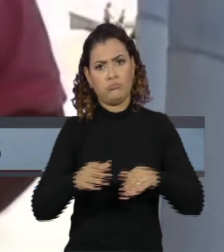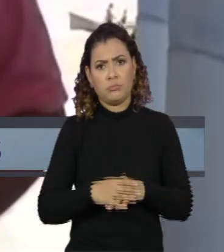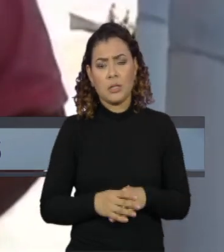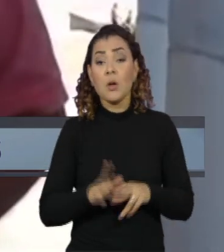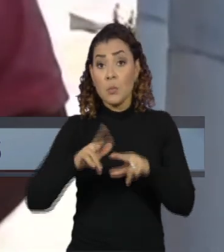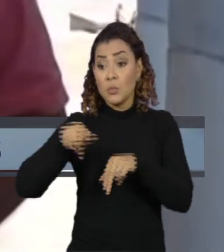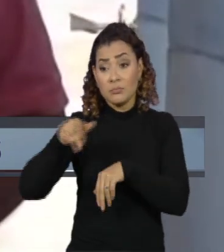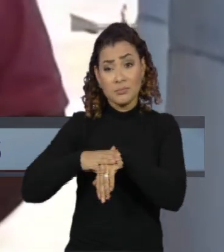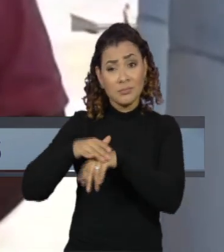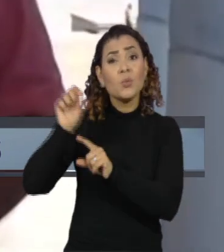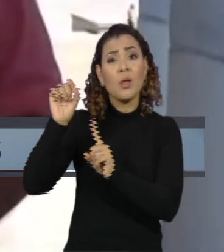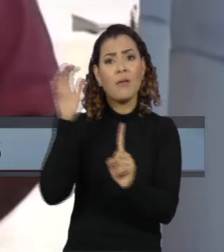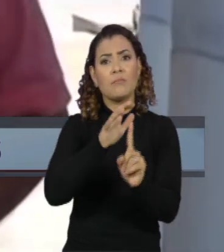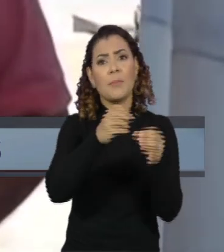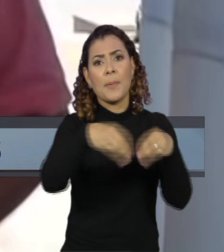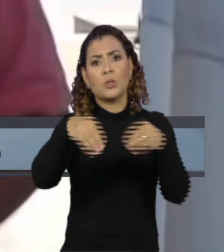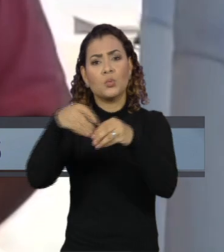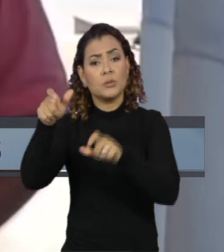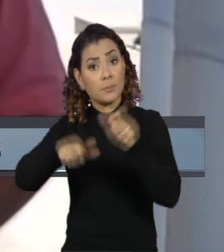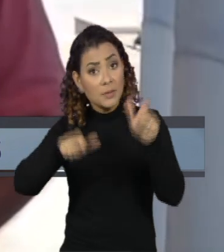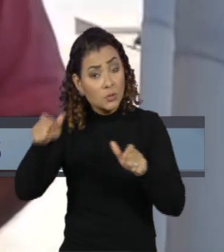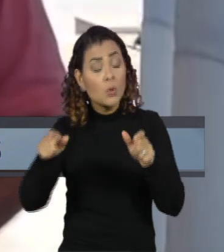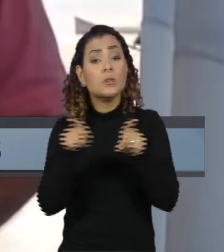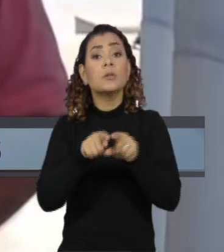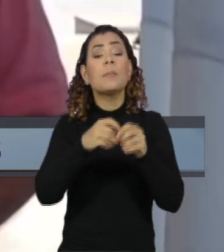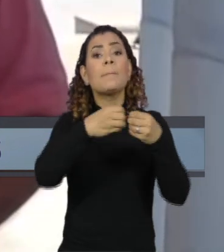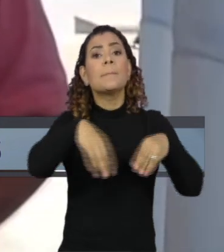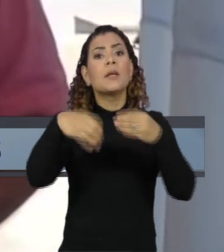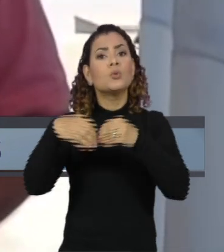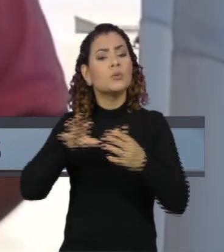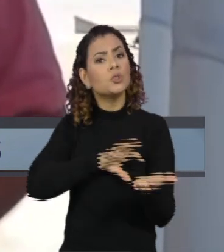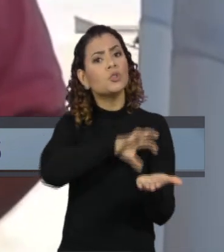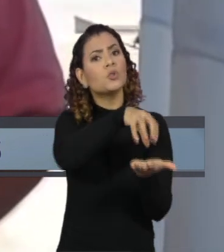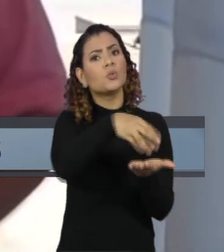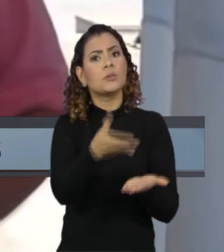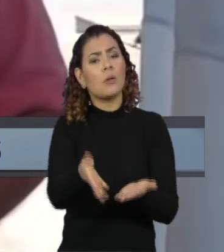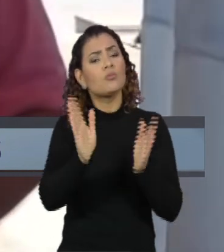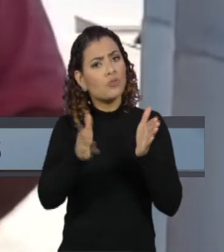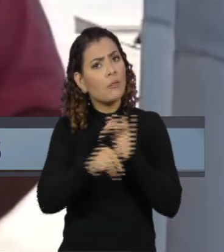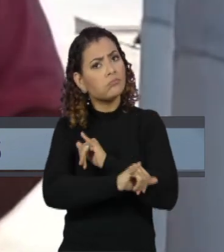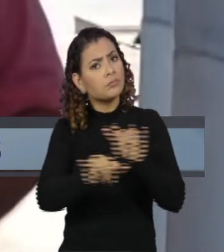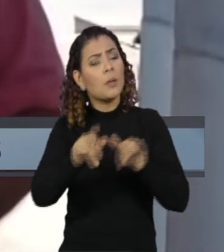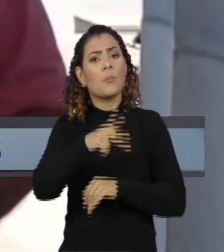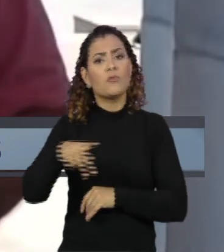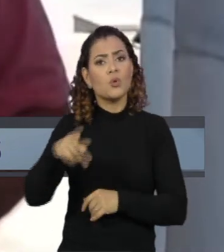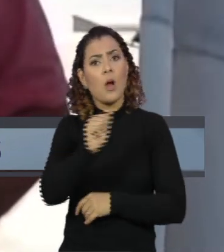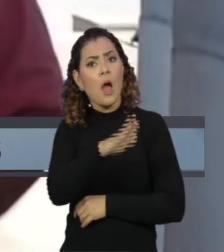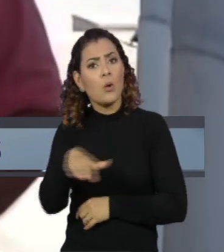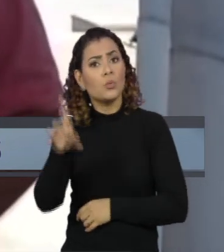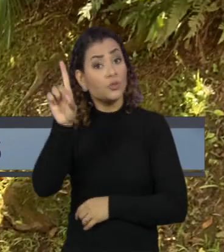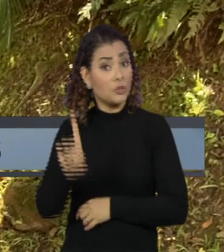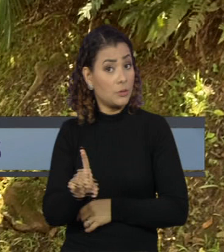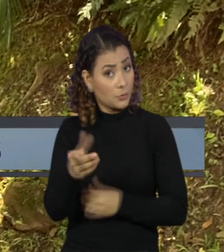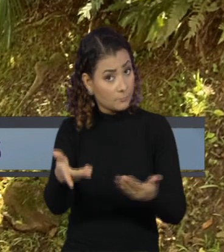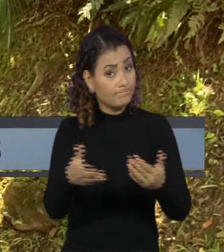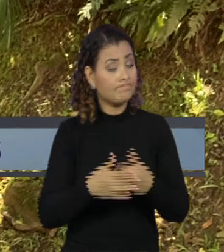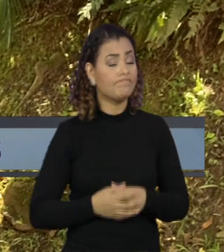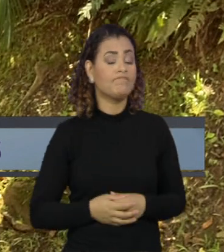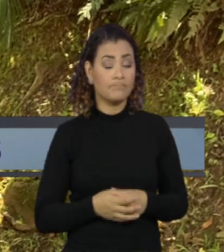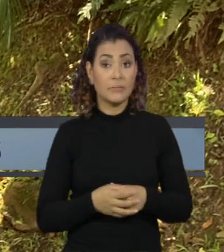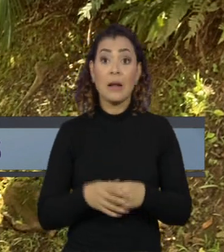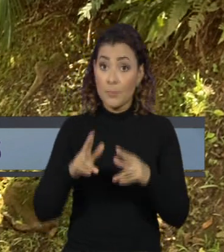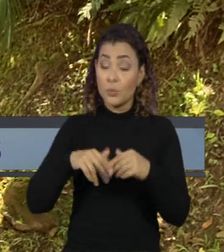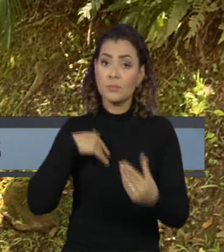tem o potencial de causar danos, não só à imagem das instituições, como de seus alunos, professores e diretores. A ação